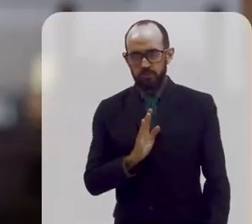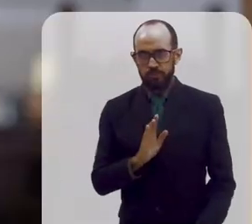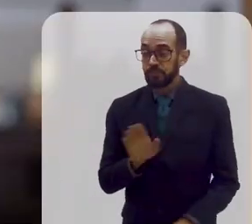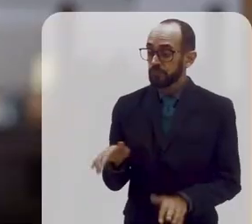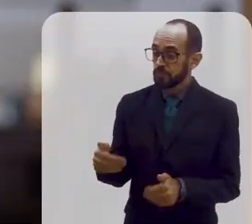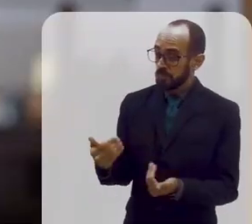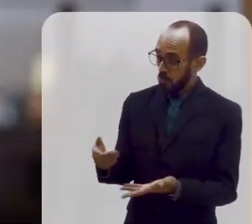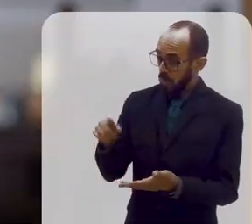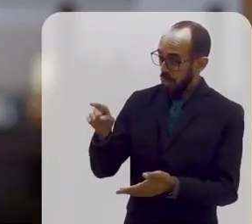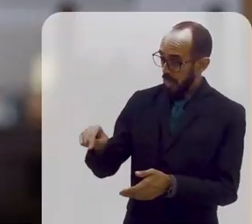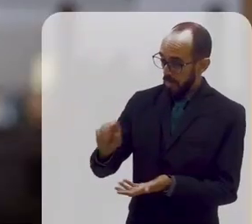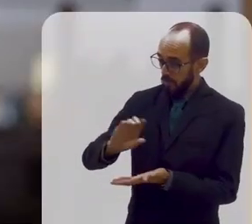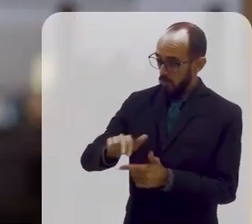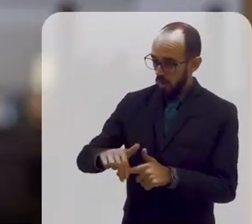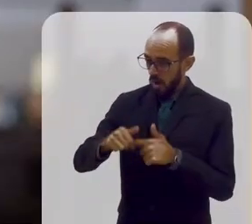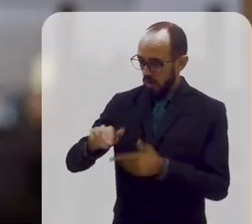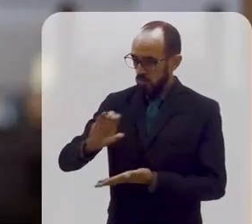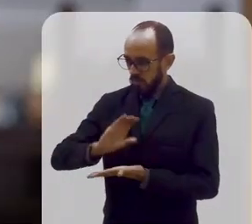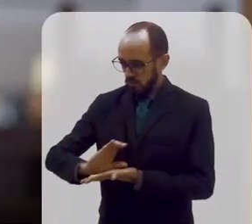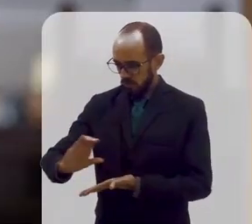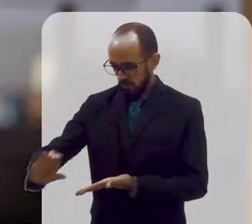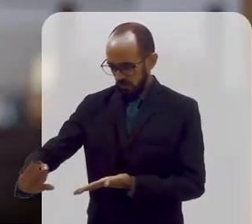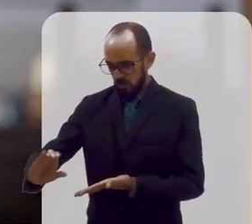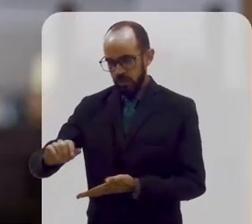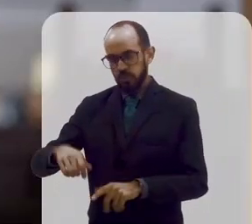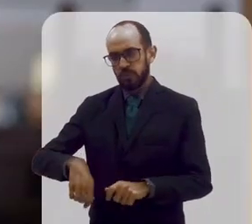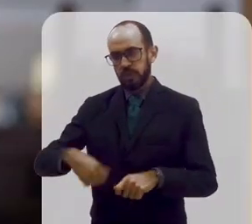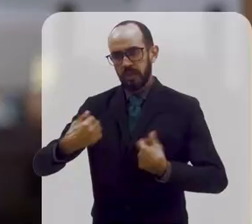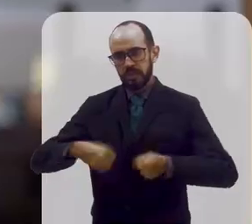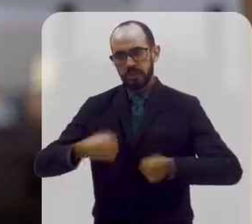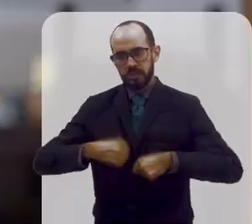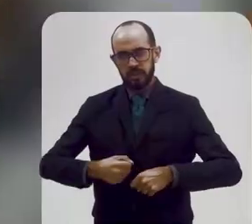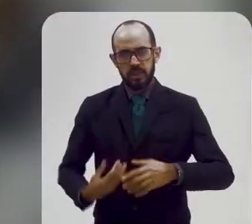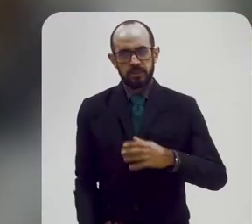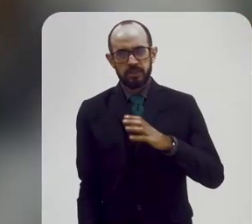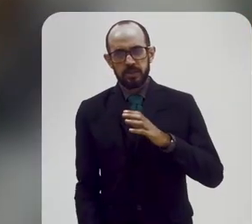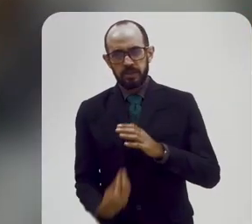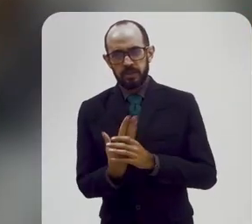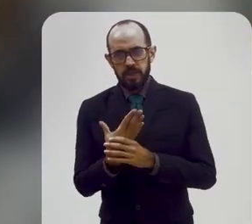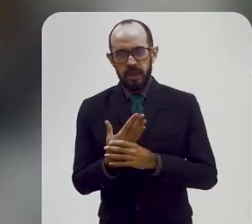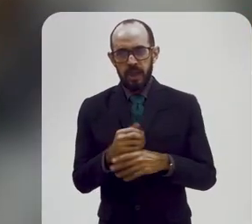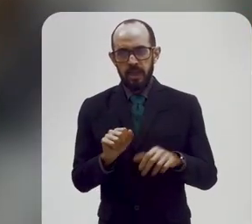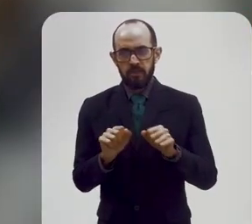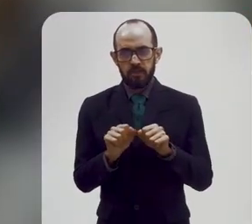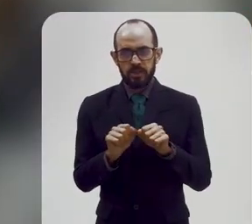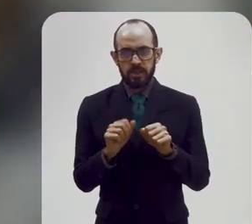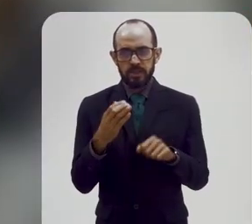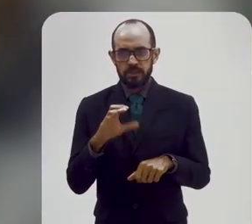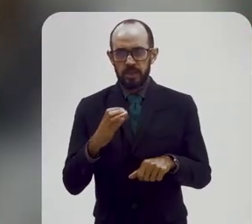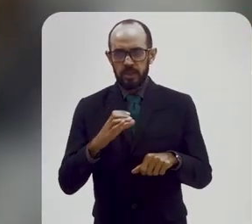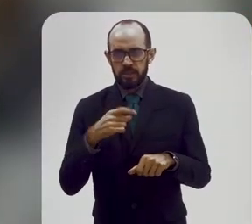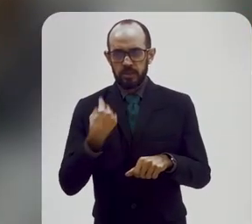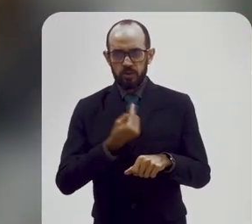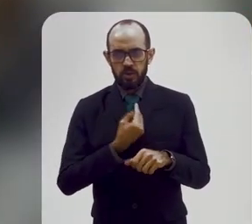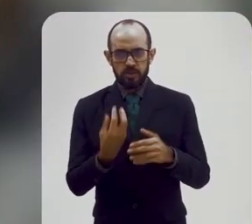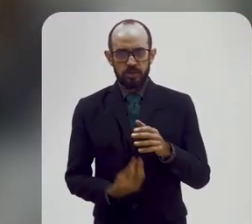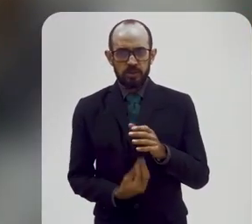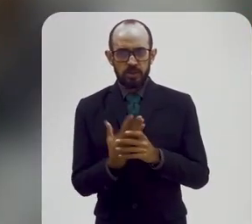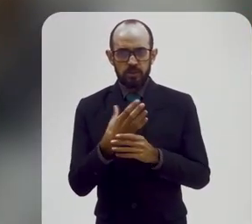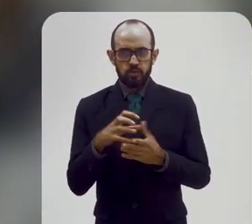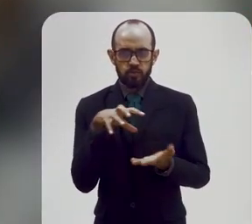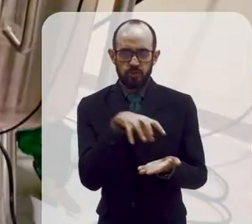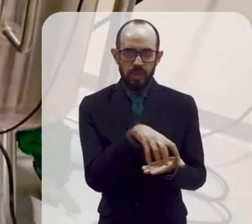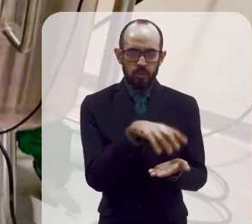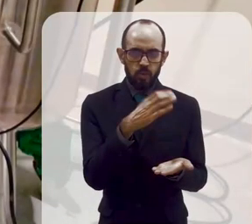partir desse investimento, a partir dessa necessidade de criar, de se fazer ciência, a gente criou um polo no